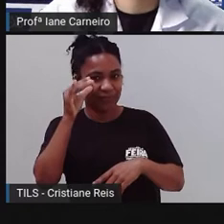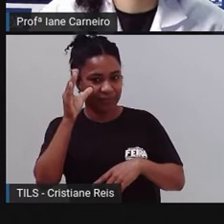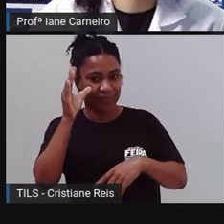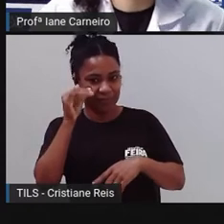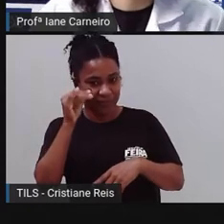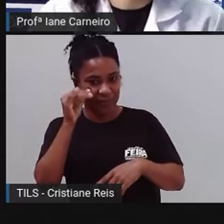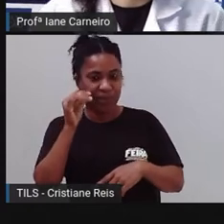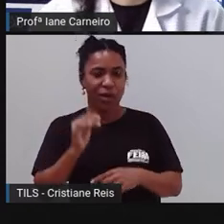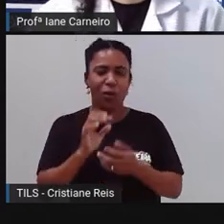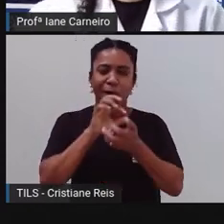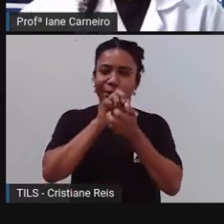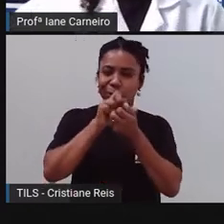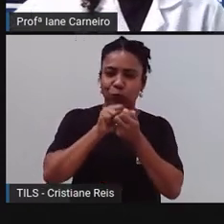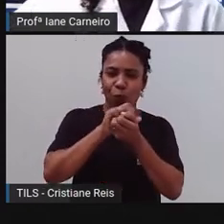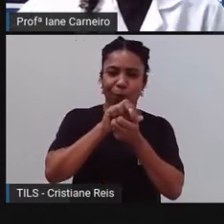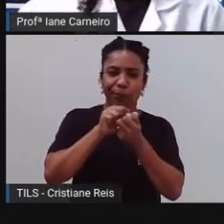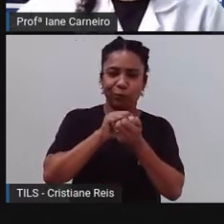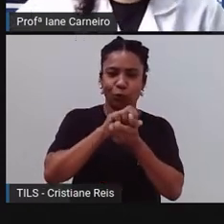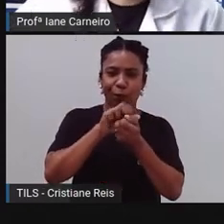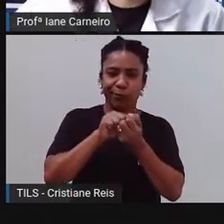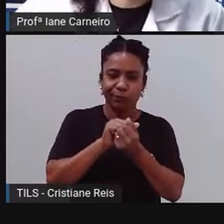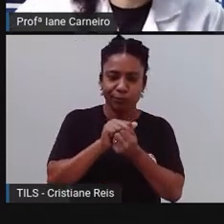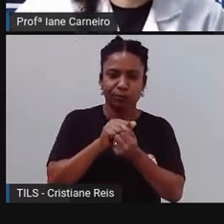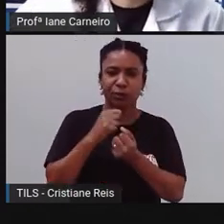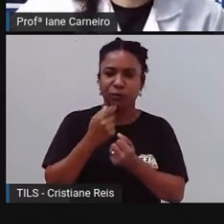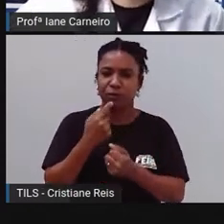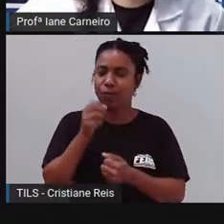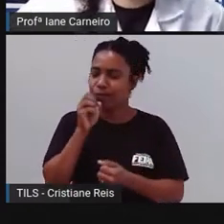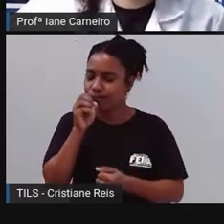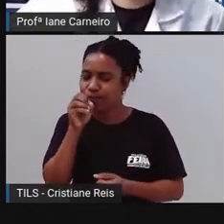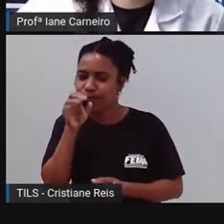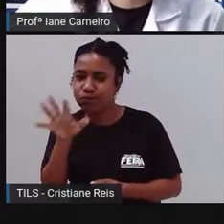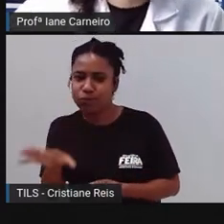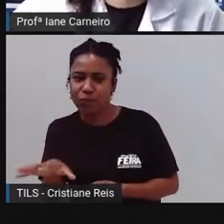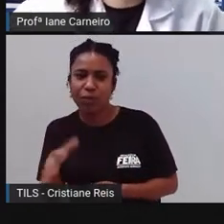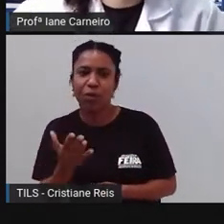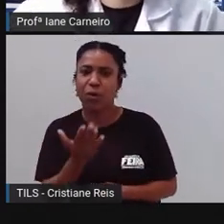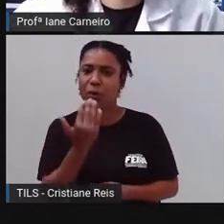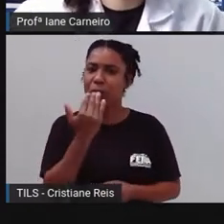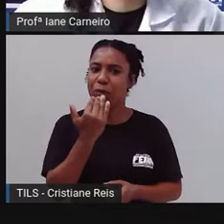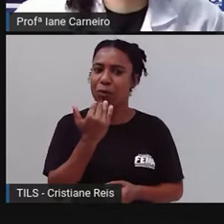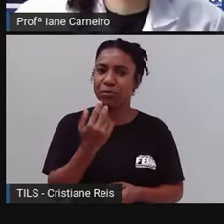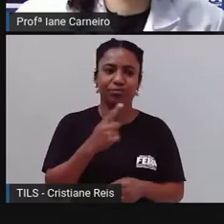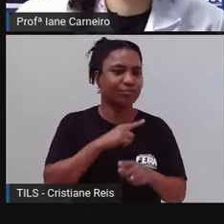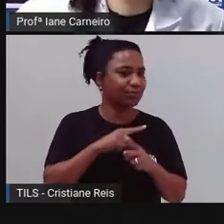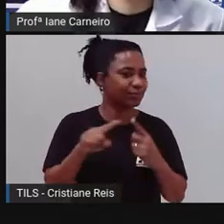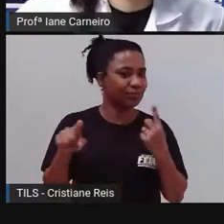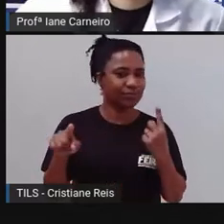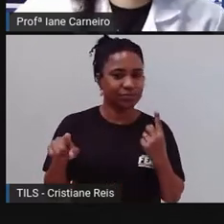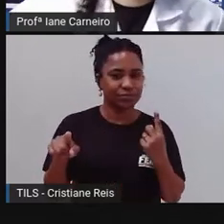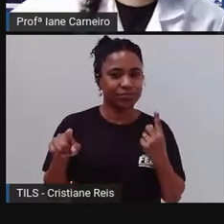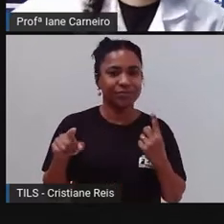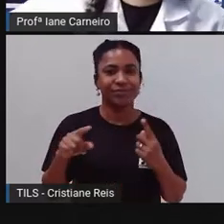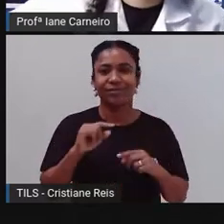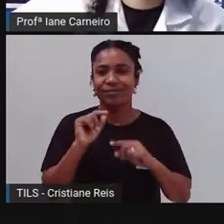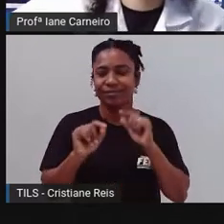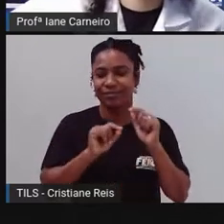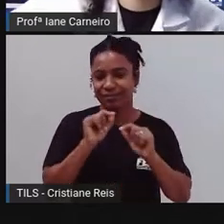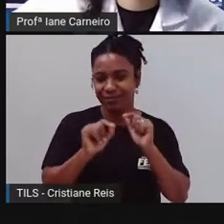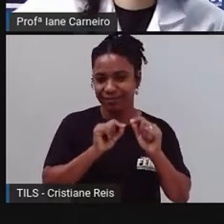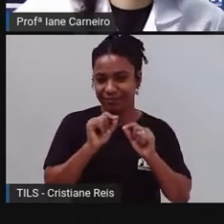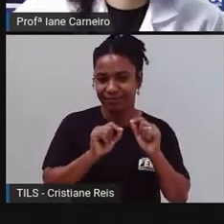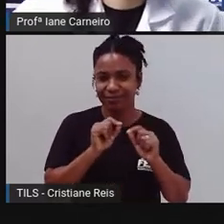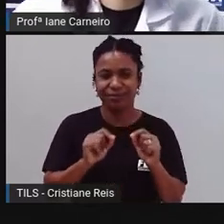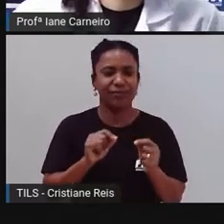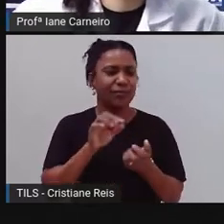posso comer? O que será que é, gente? Eu não sei, não. O que é? Estou quietinho no meu